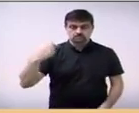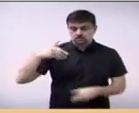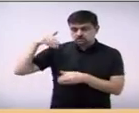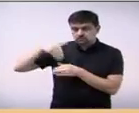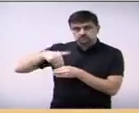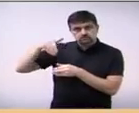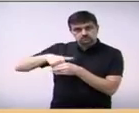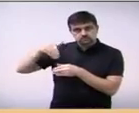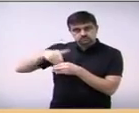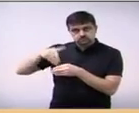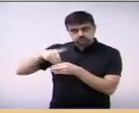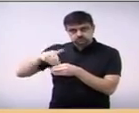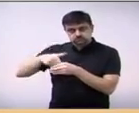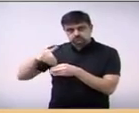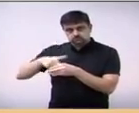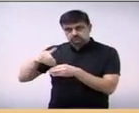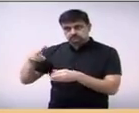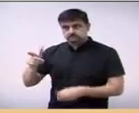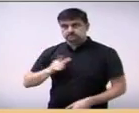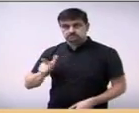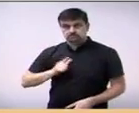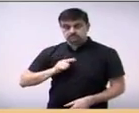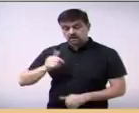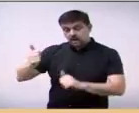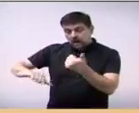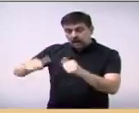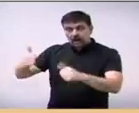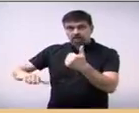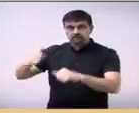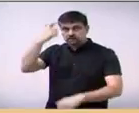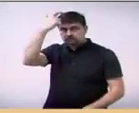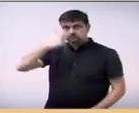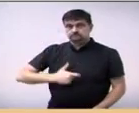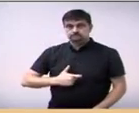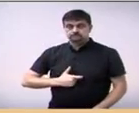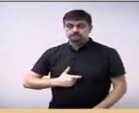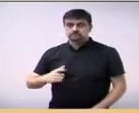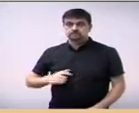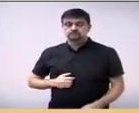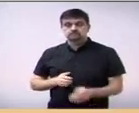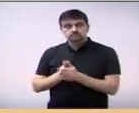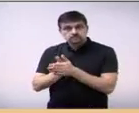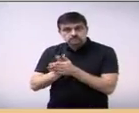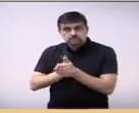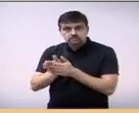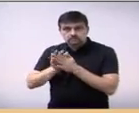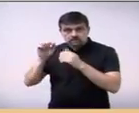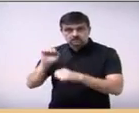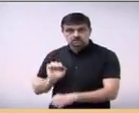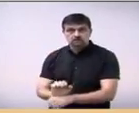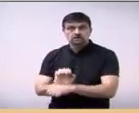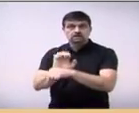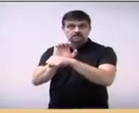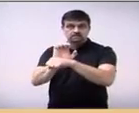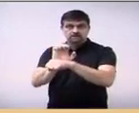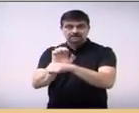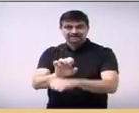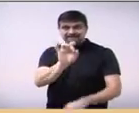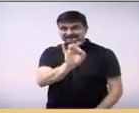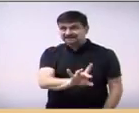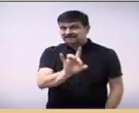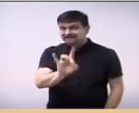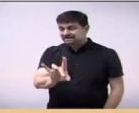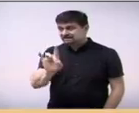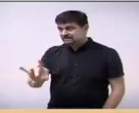através de vários pontos de vista, expectativas e esperança. E cada um